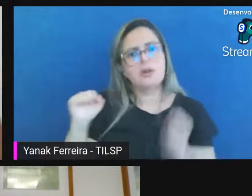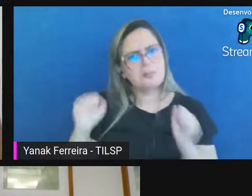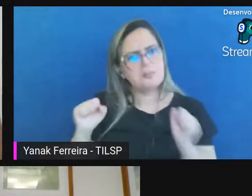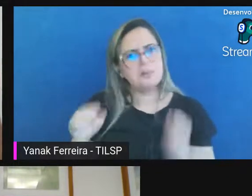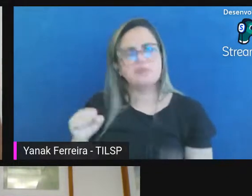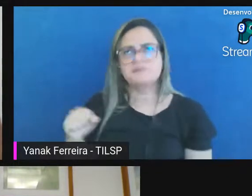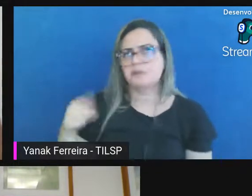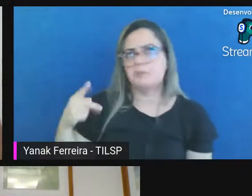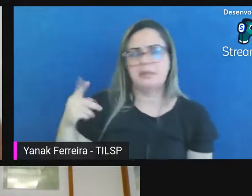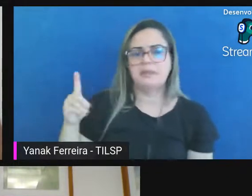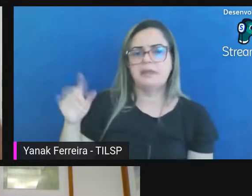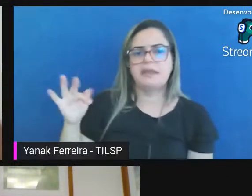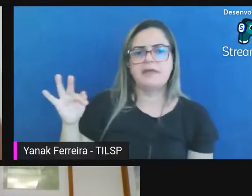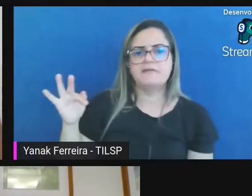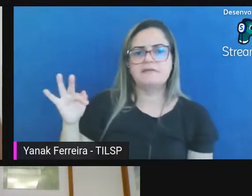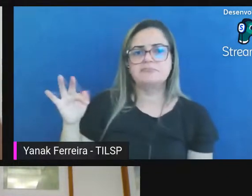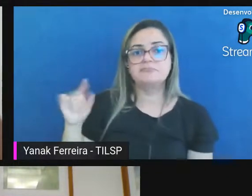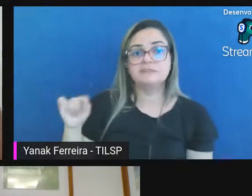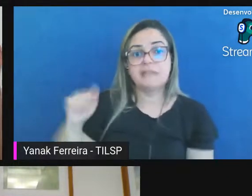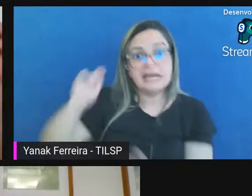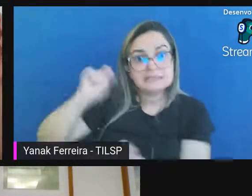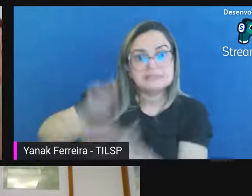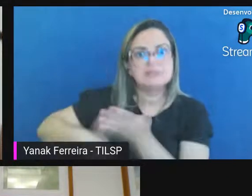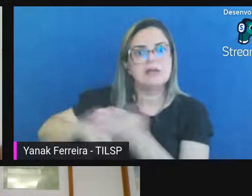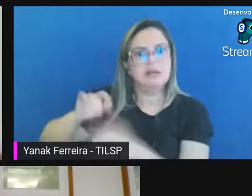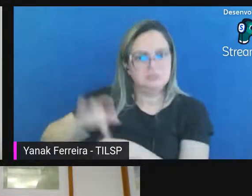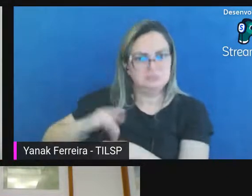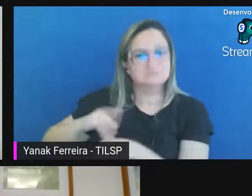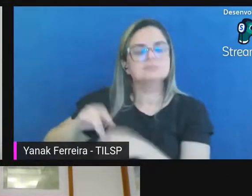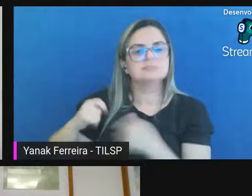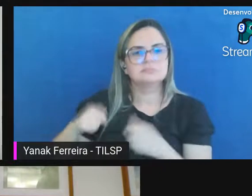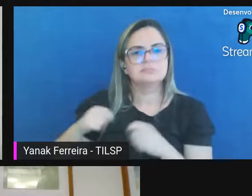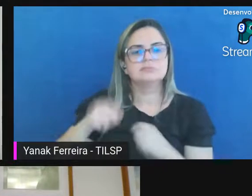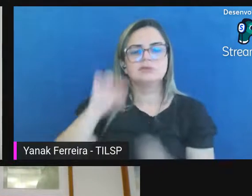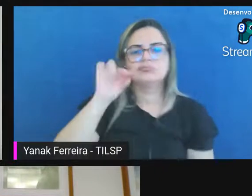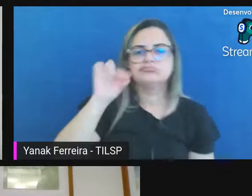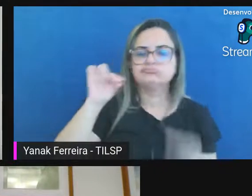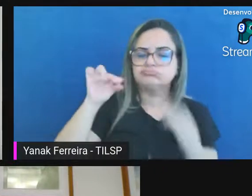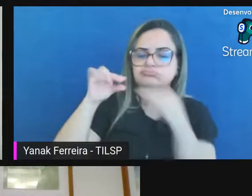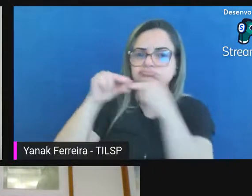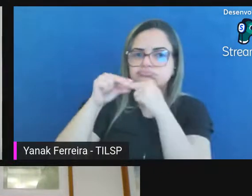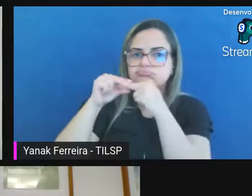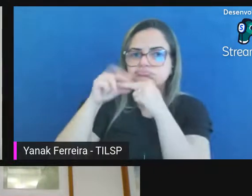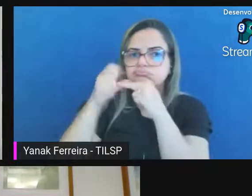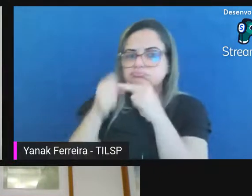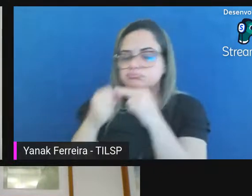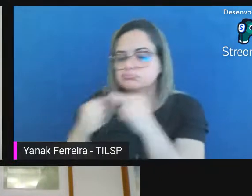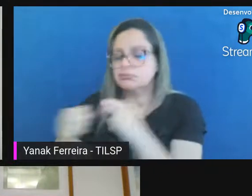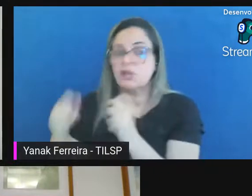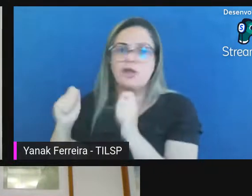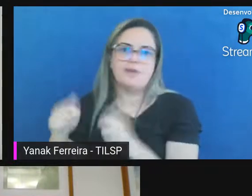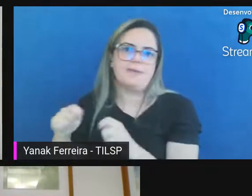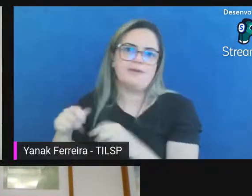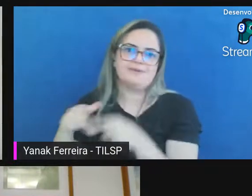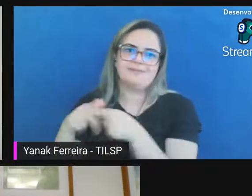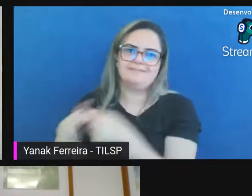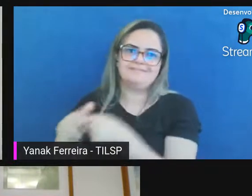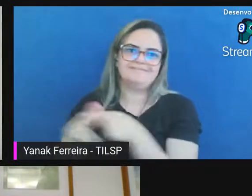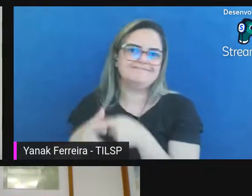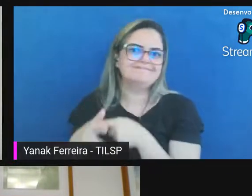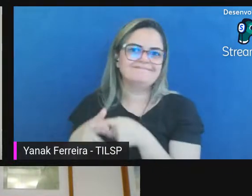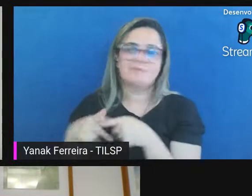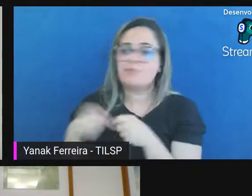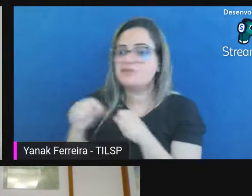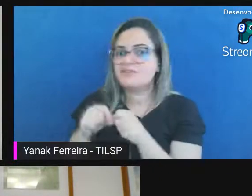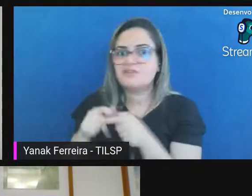mesmo assinado digitalmente quando ele sai eu posso alterar o conteúdo eu posso fazer o que eu quiser